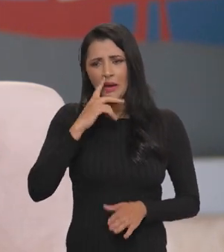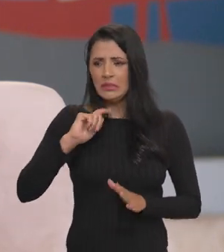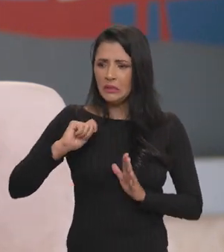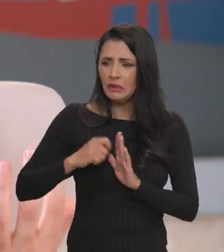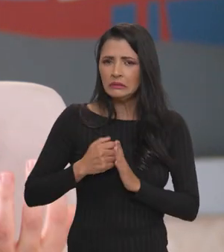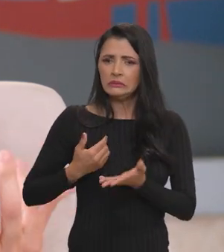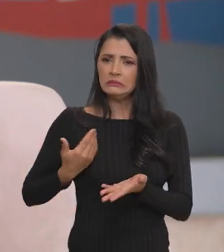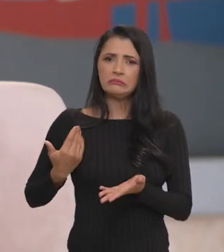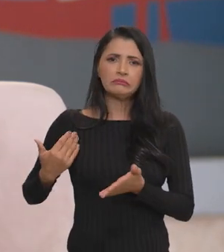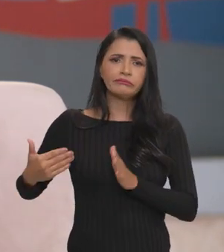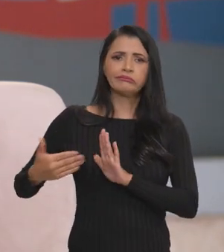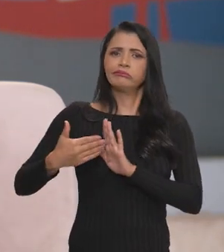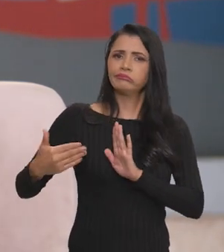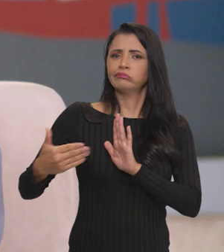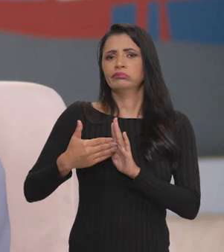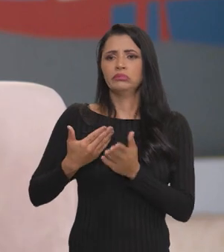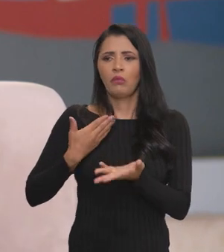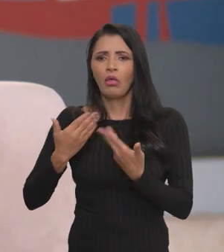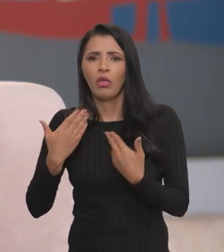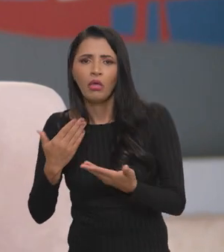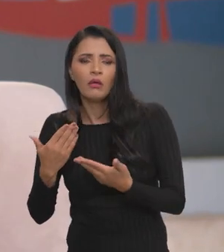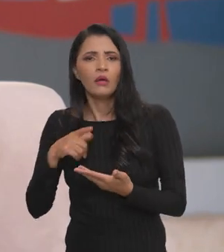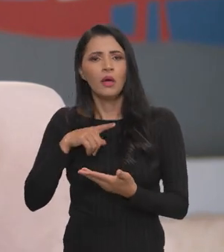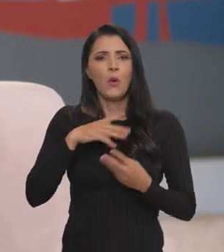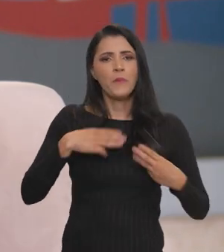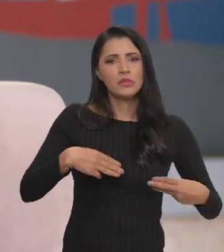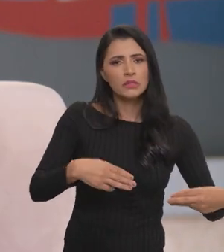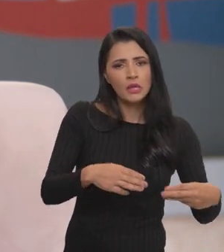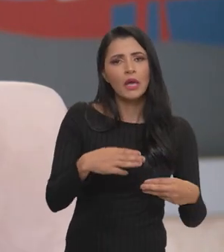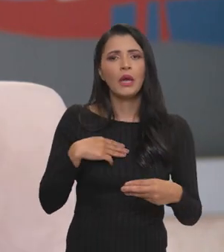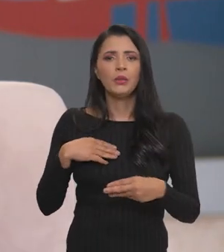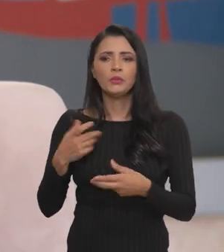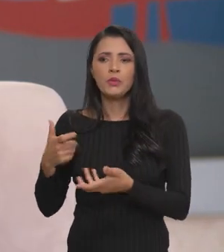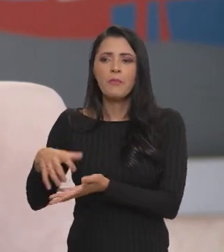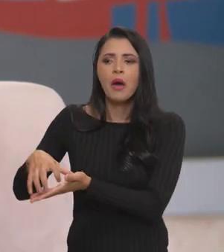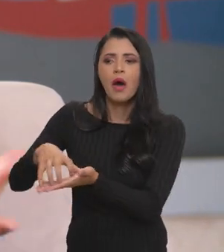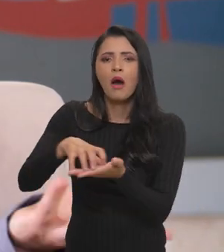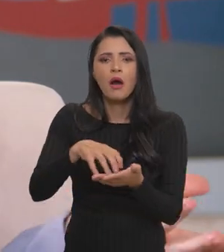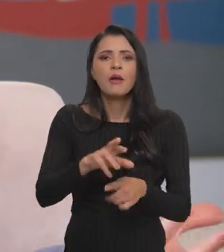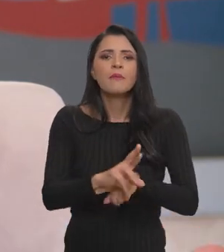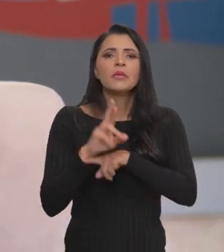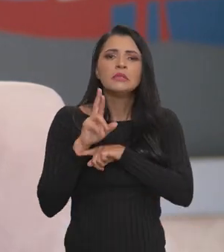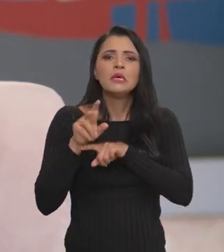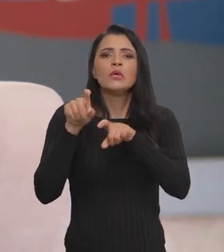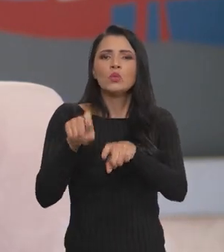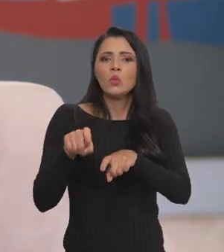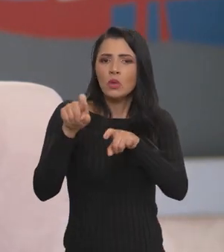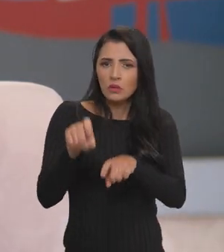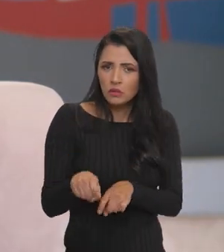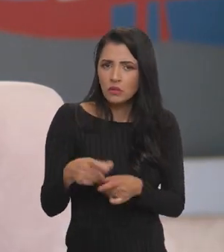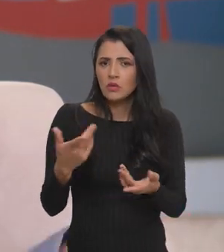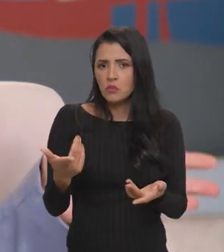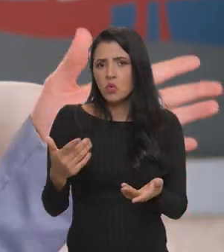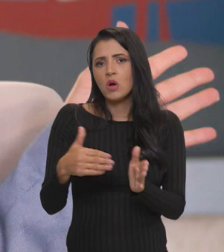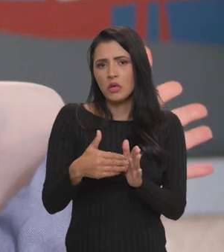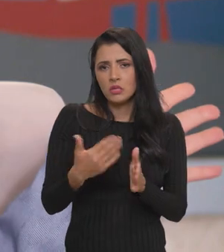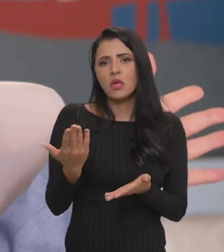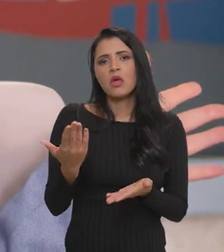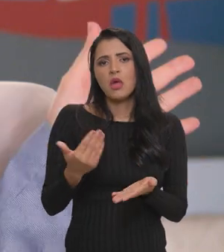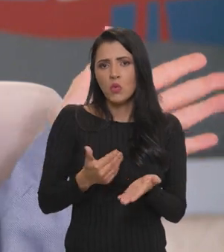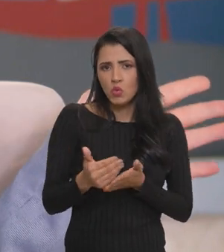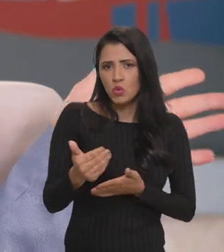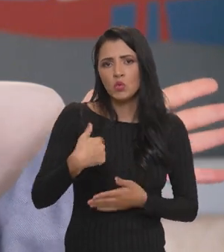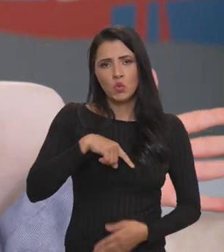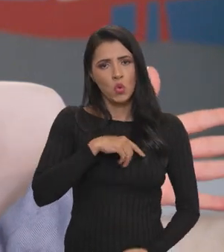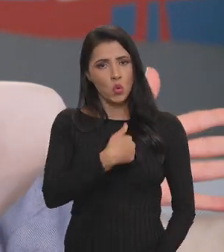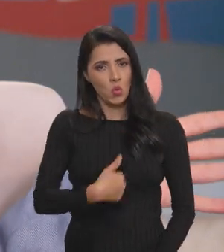um bloqueio no diálogo entre o Ministério e as entidades que representam o campo até